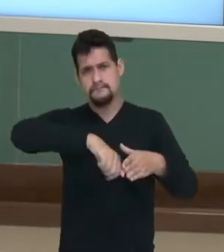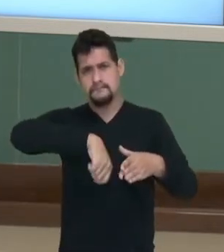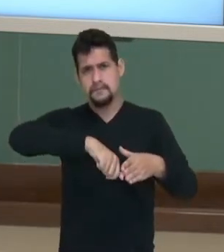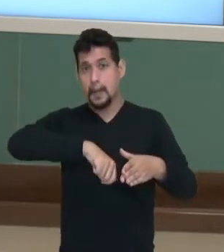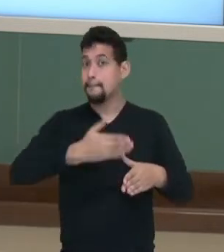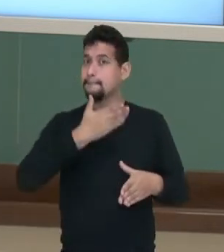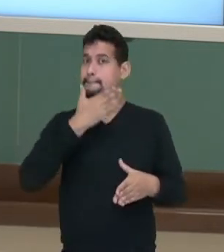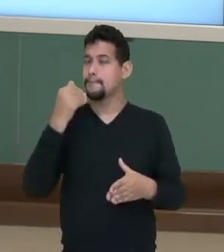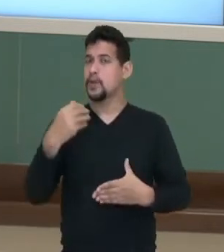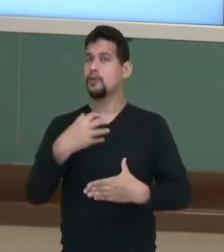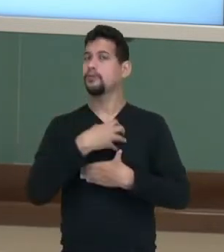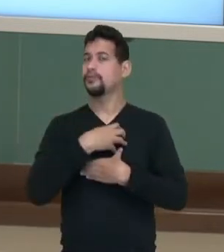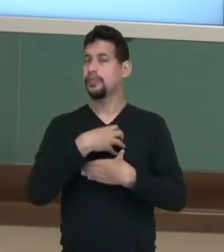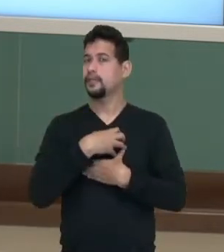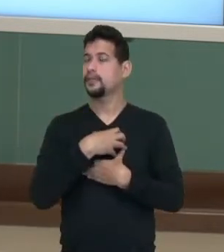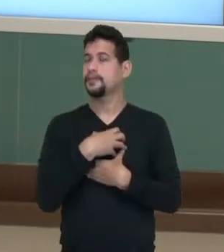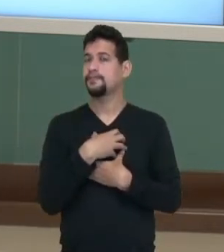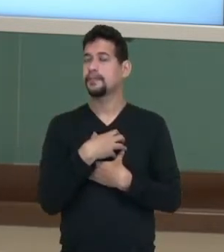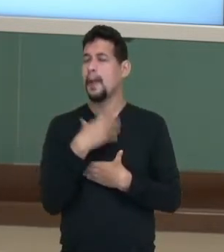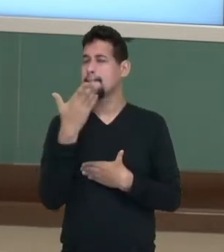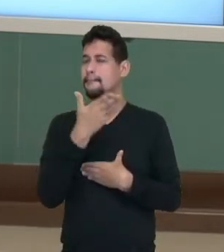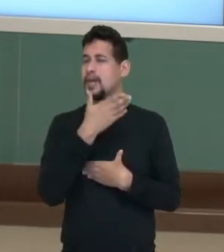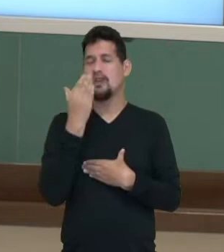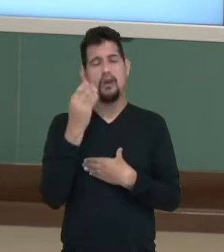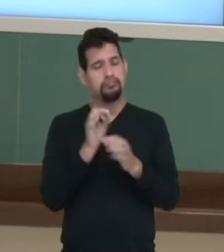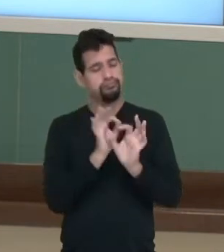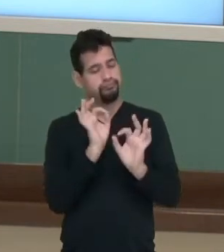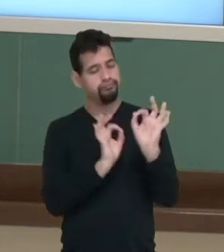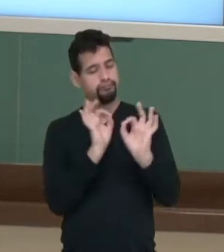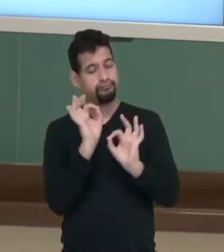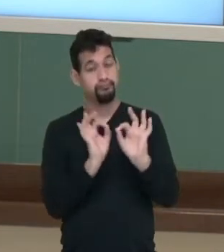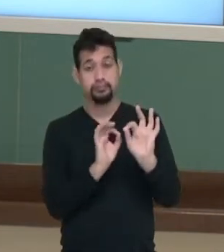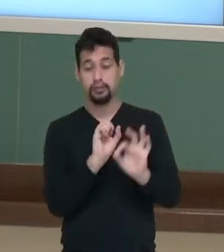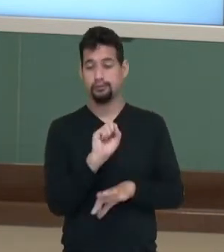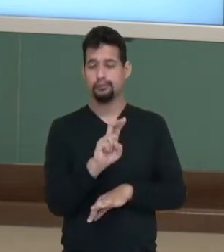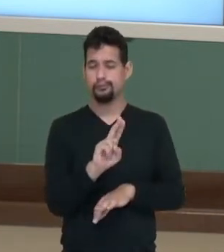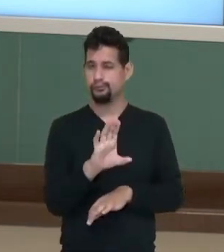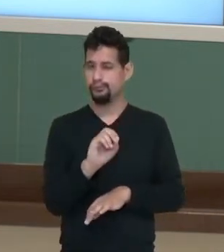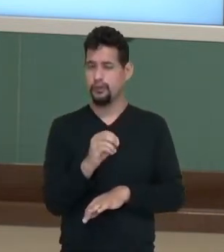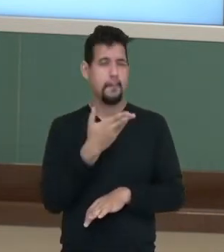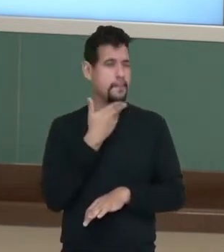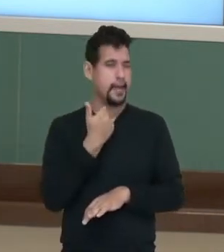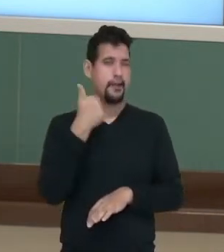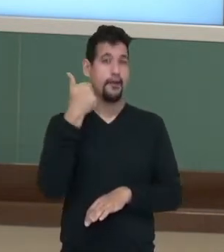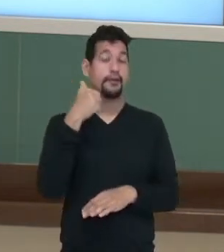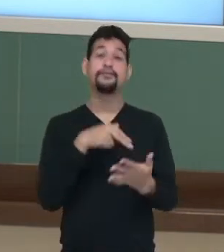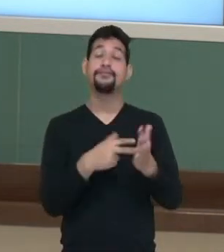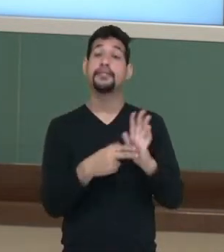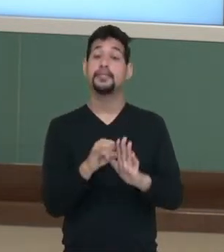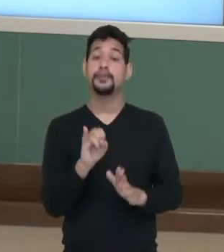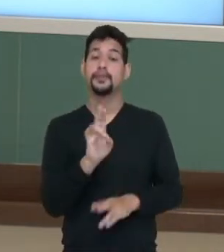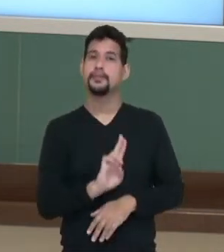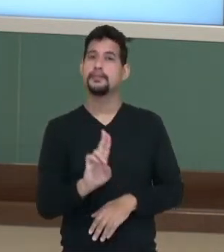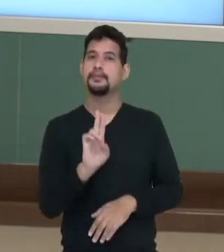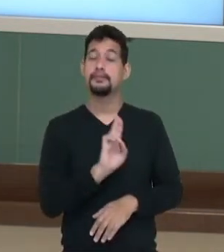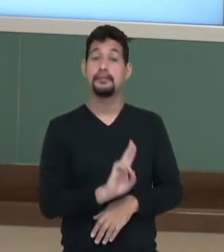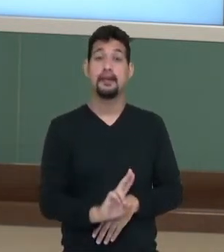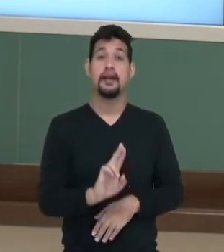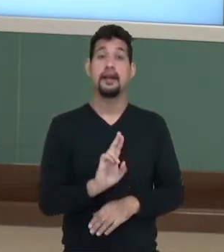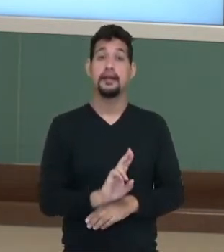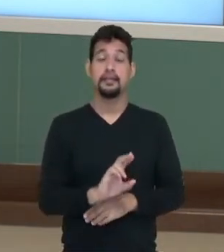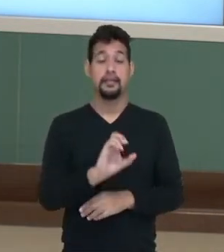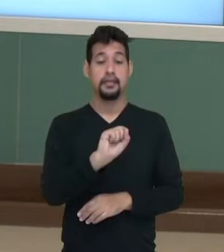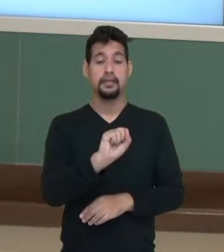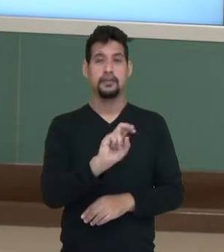maneira, a melhor forma, onde o suco vai ficar melhor é se eu usar um copo de